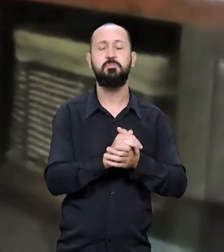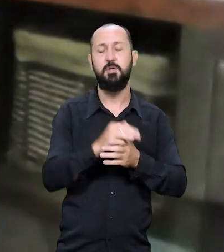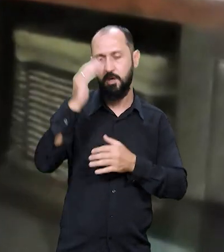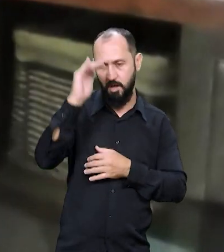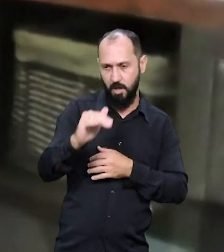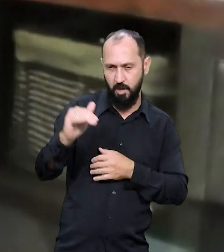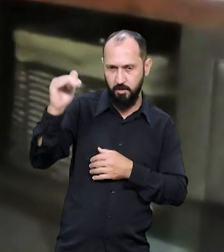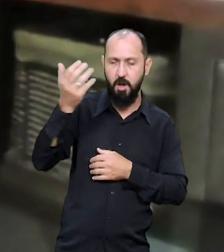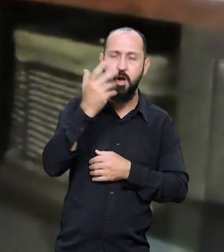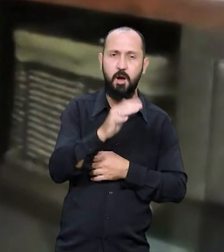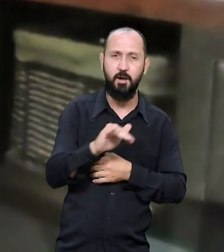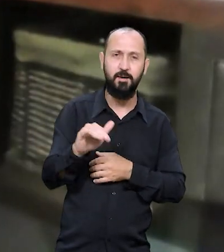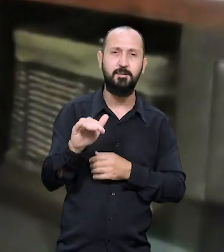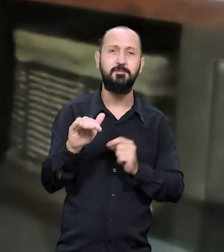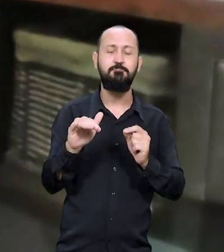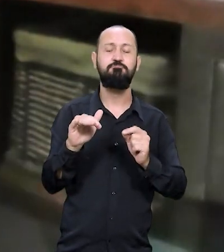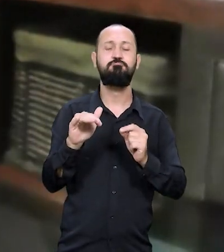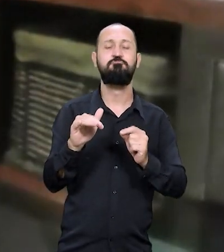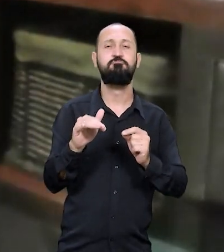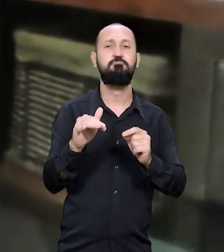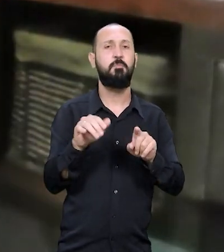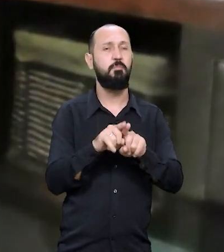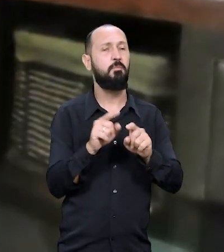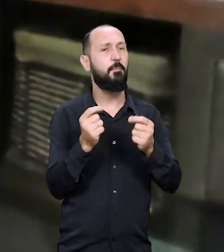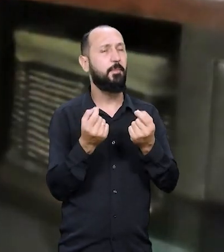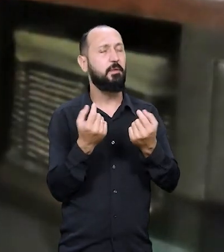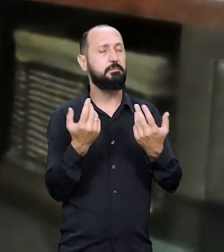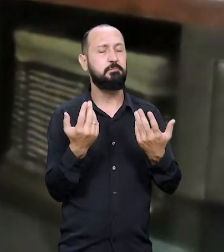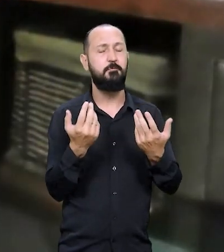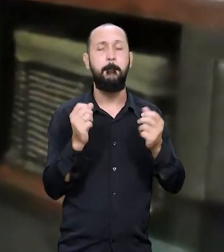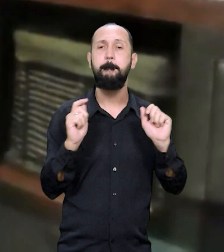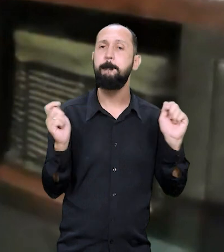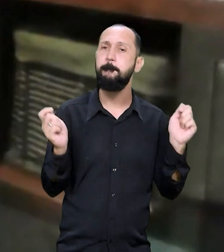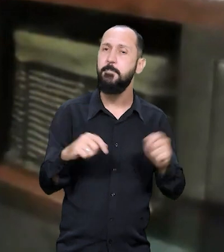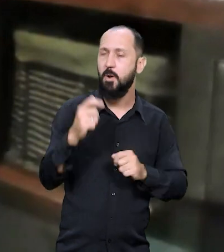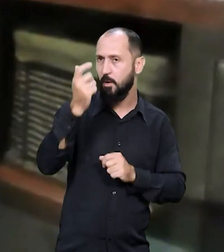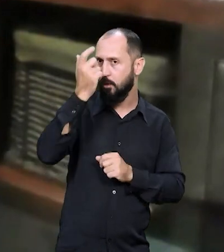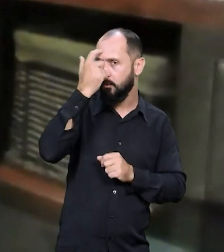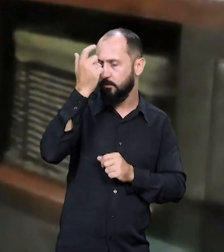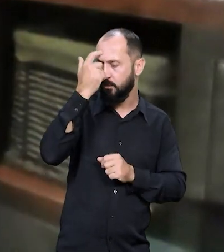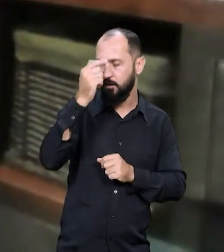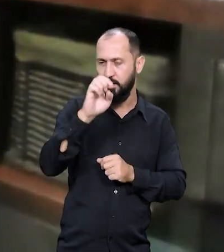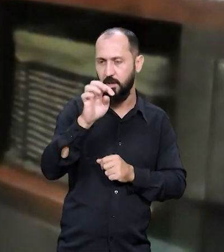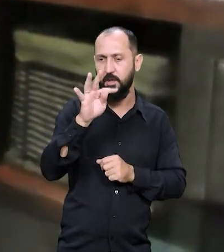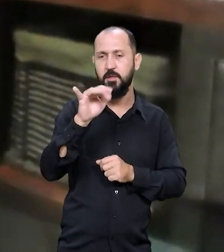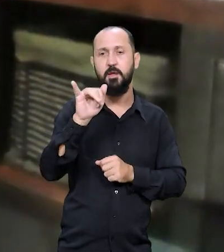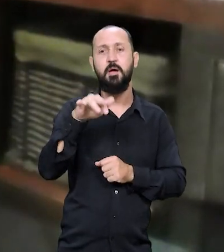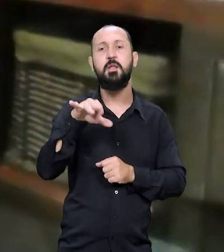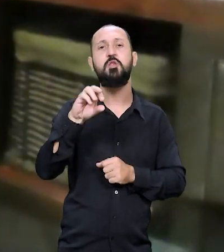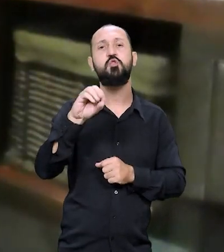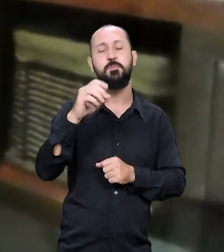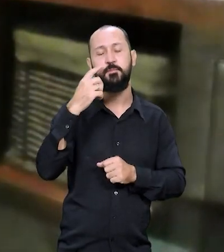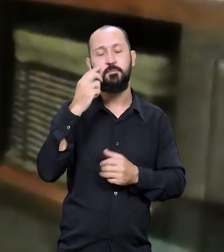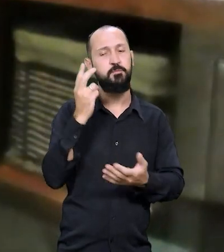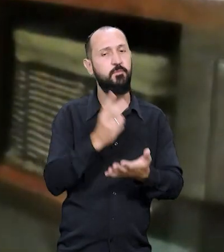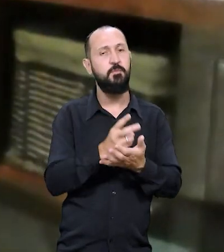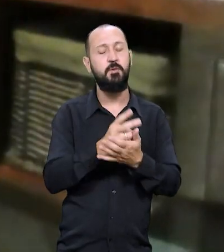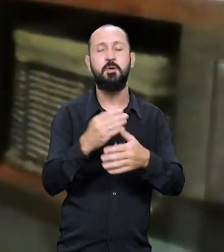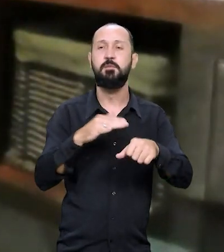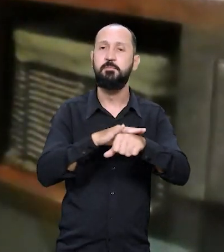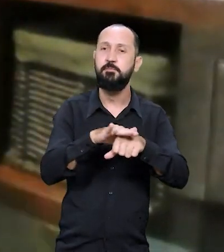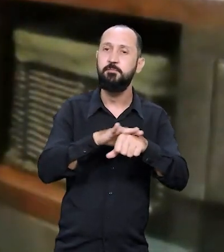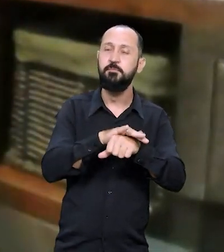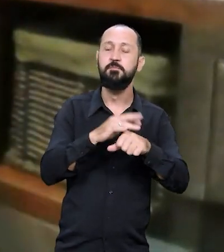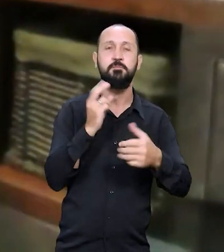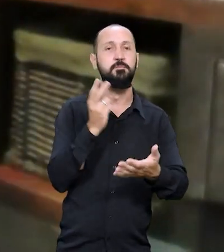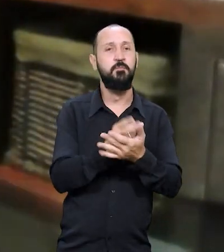ao adolescente, à criança, ao adulto também, a gente poderia pensar em etarismo. Então, todas as vezes que a gente